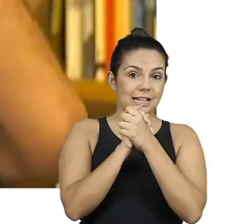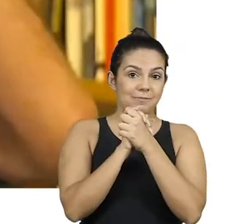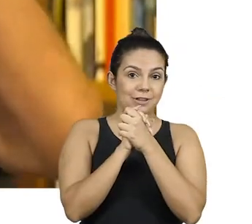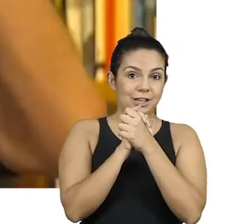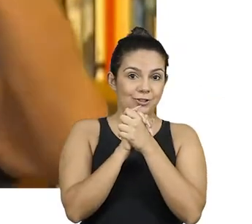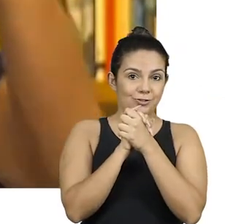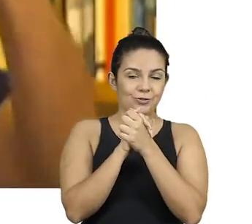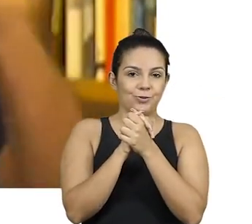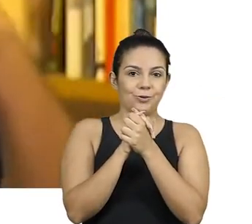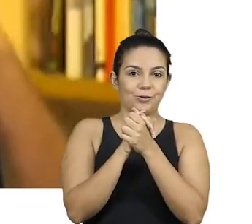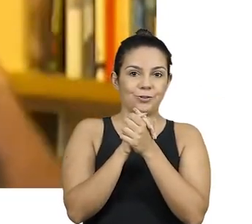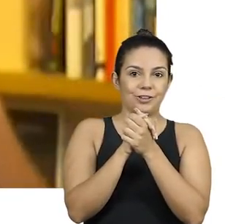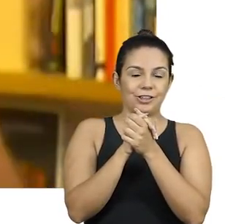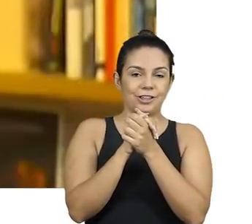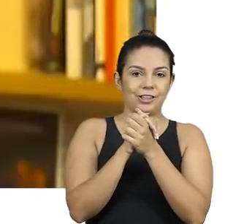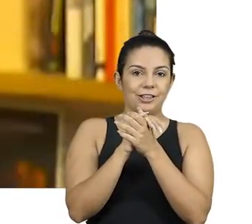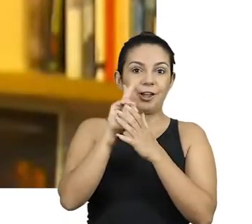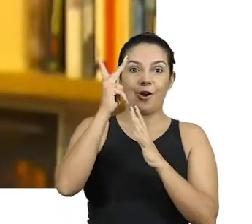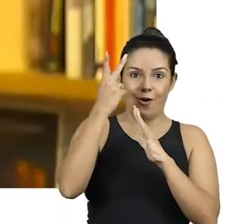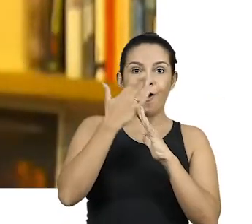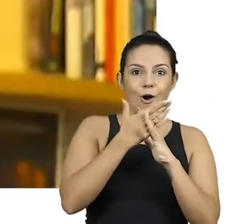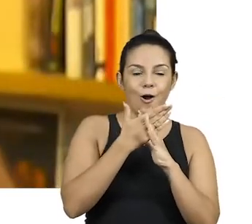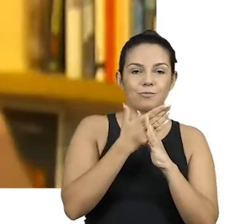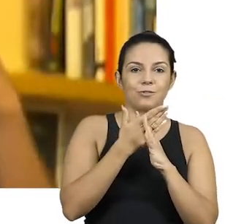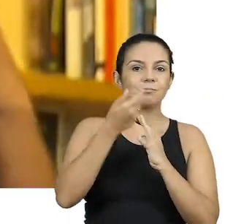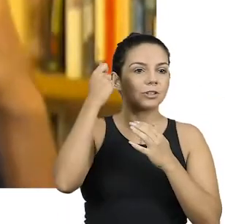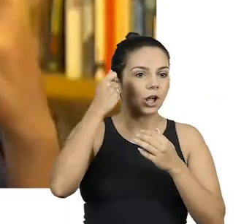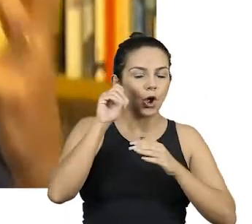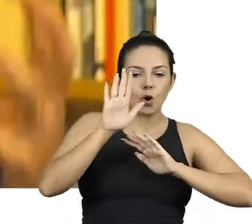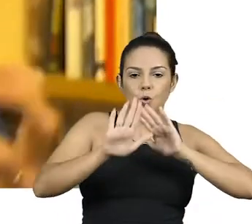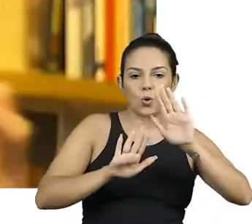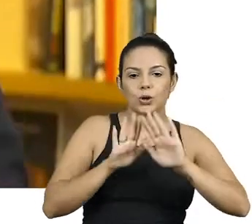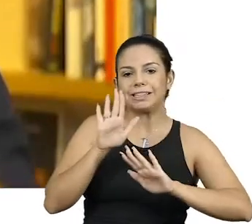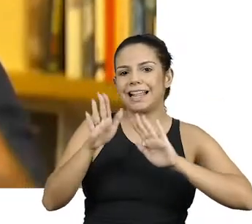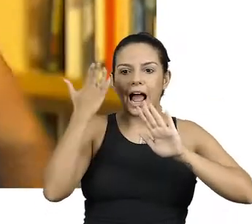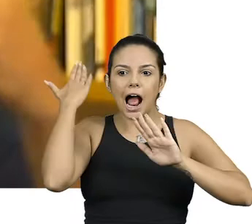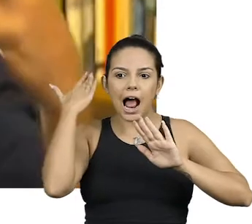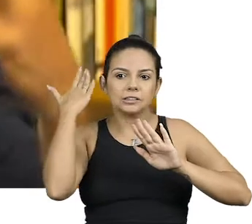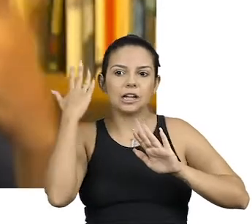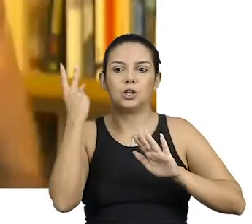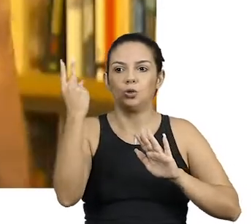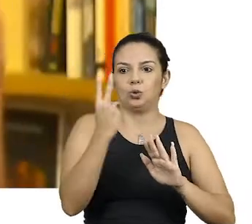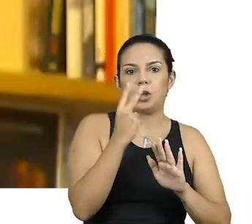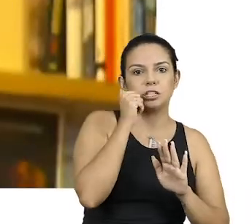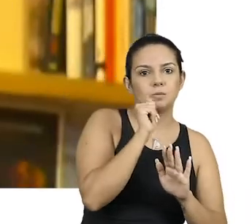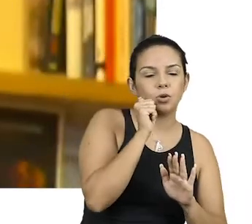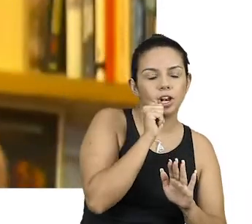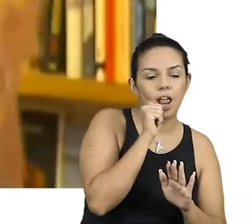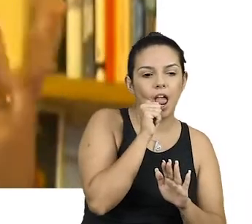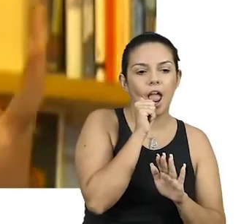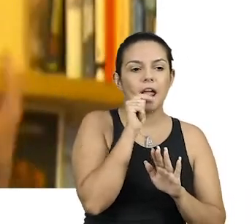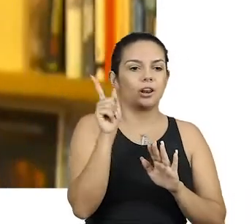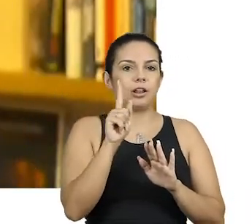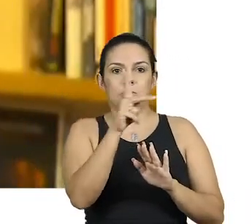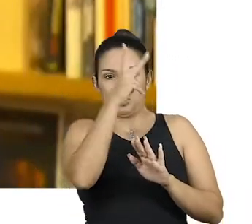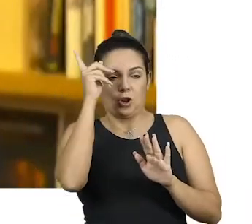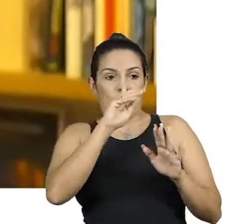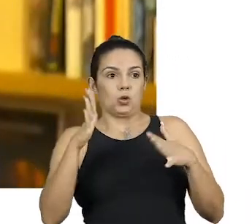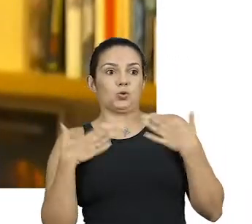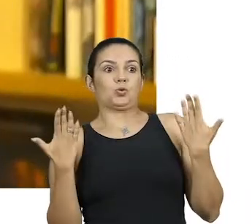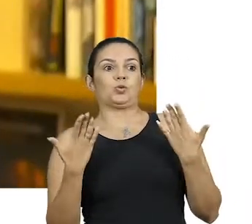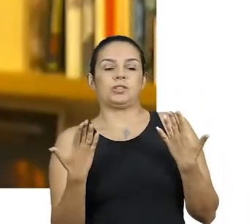Rapaz, o cuidado que a gente tinha que ter, pegar duas mulheres com uma coisa simpática para não chocar o